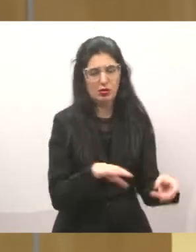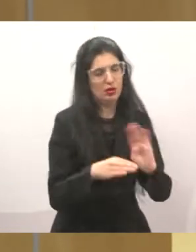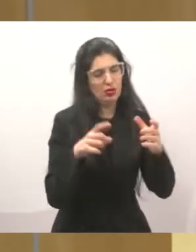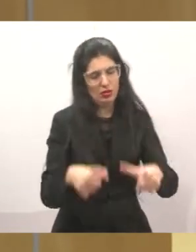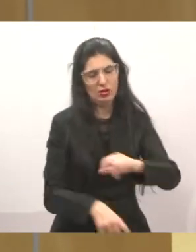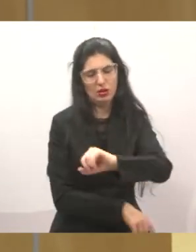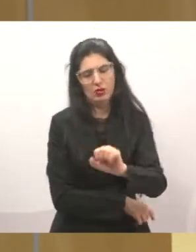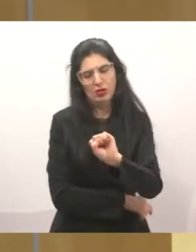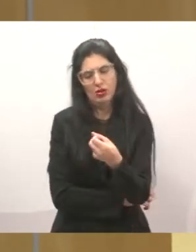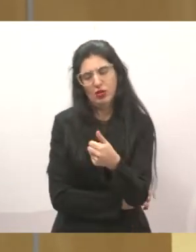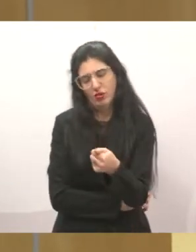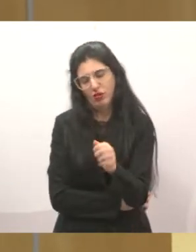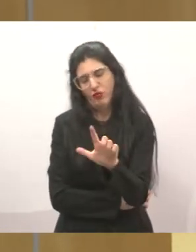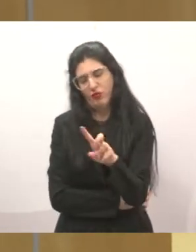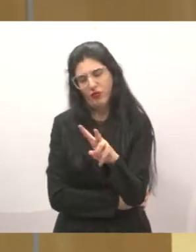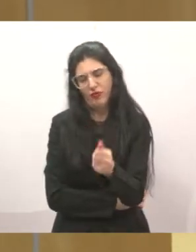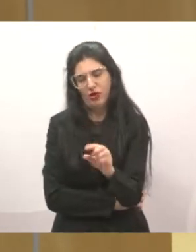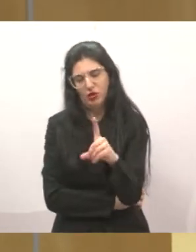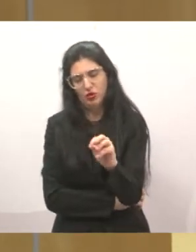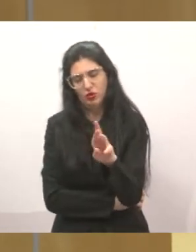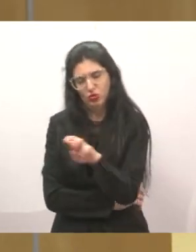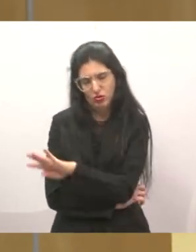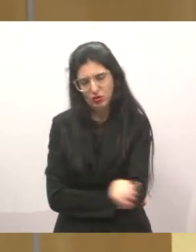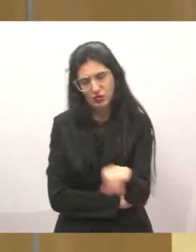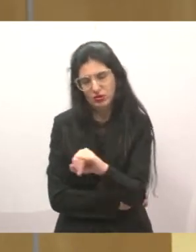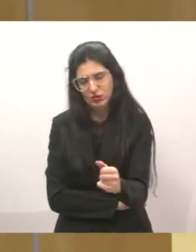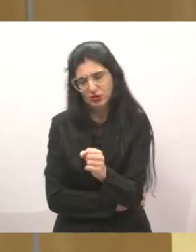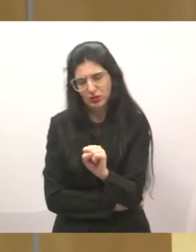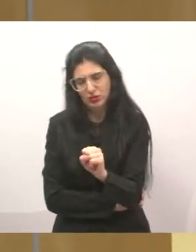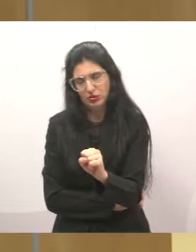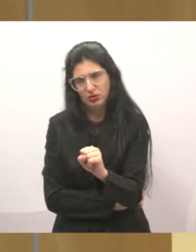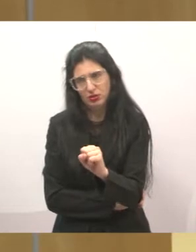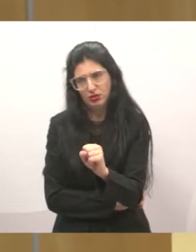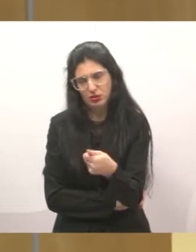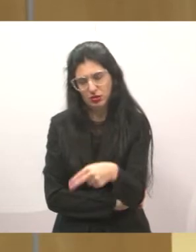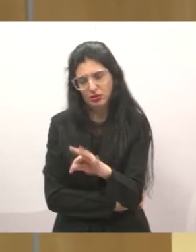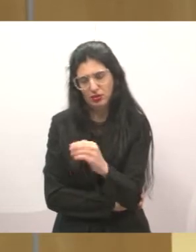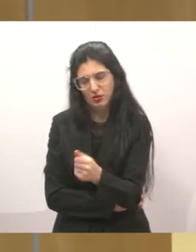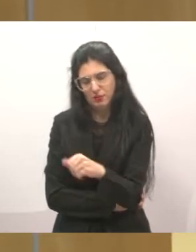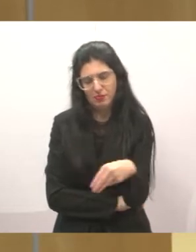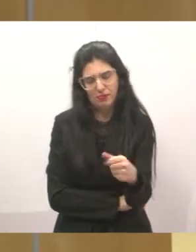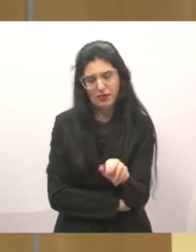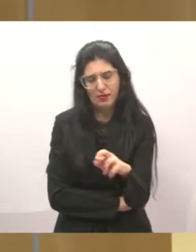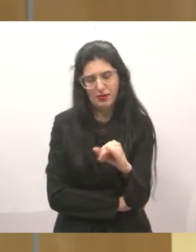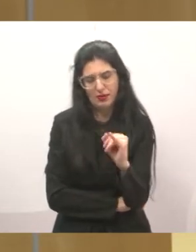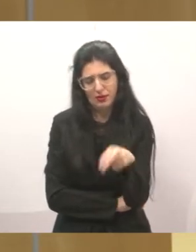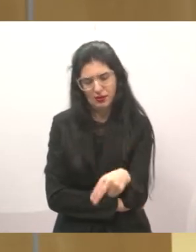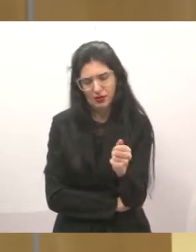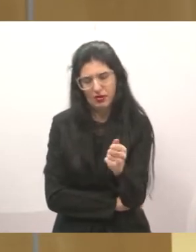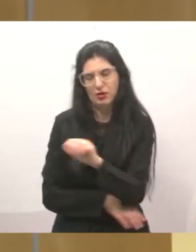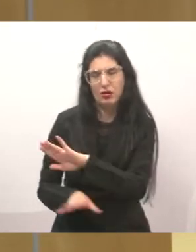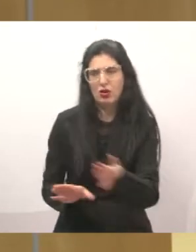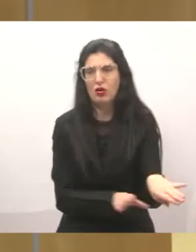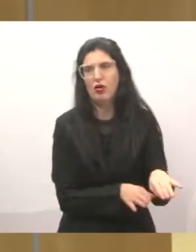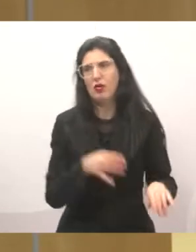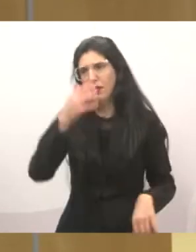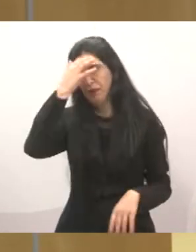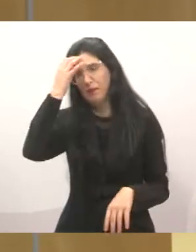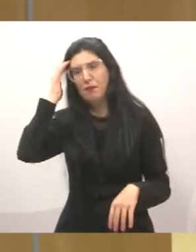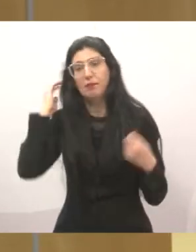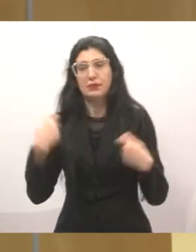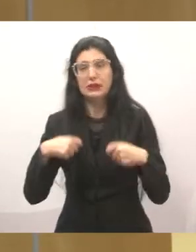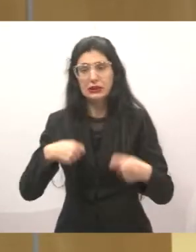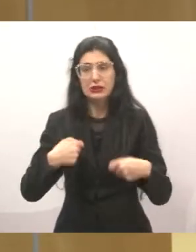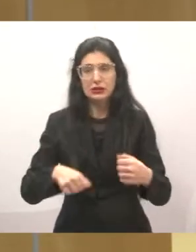no Santa Marina. E ali tem uma reivindicação dos moradores ali na Avenida José Fortes Rangel, para colocar ali algumas